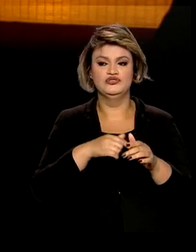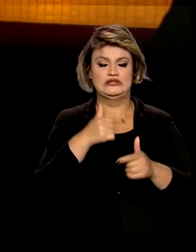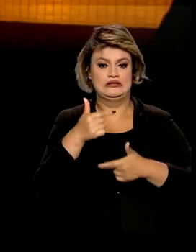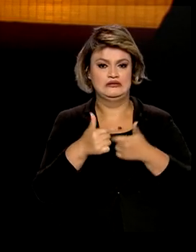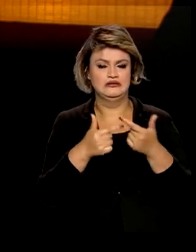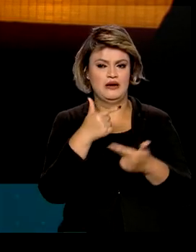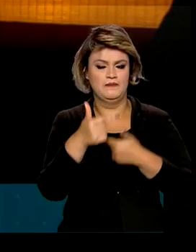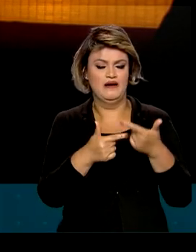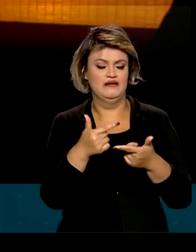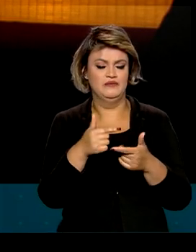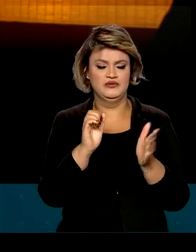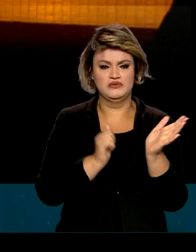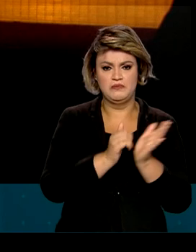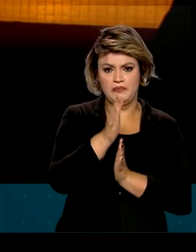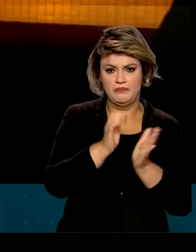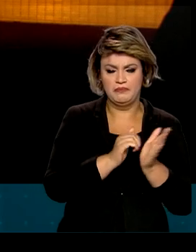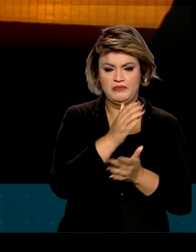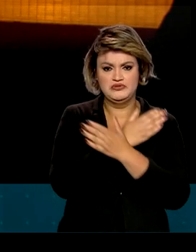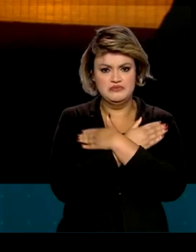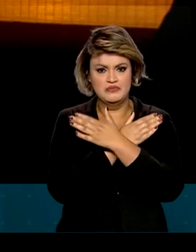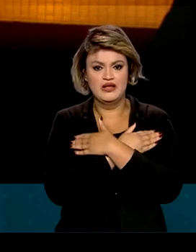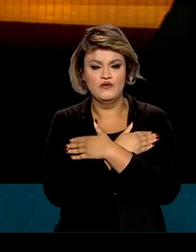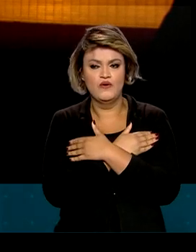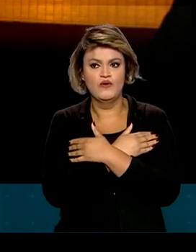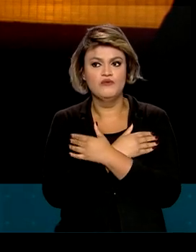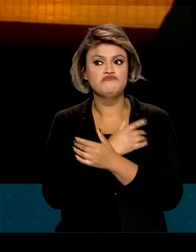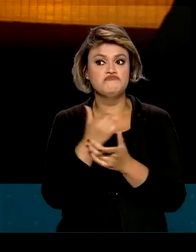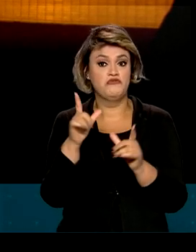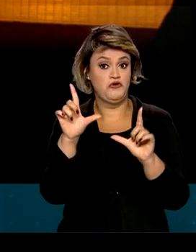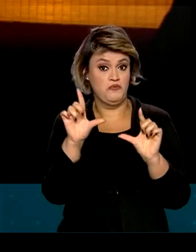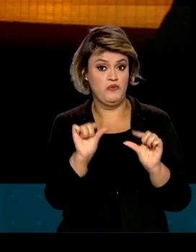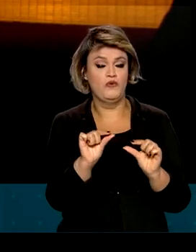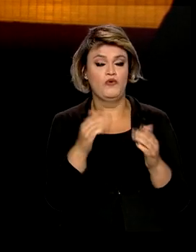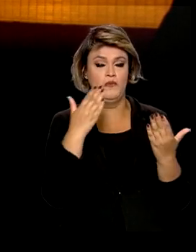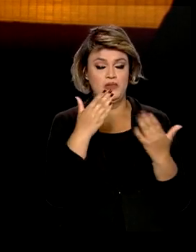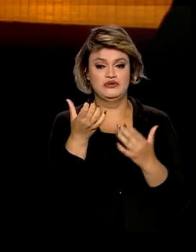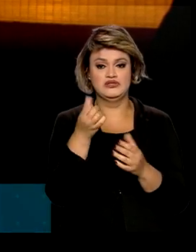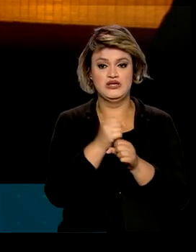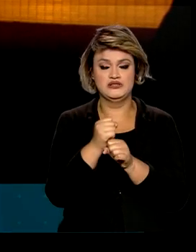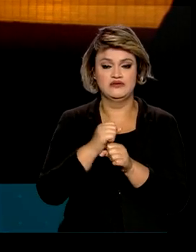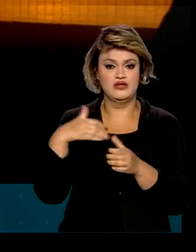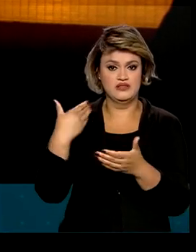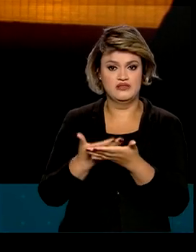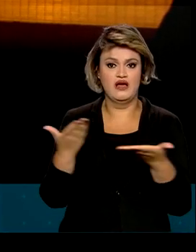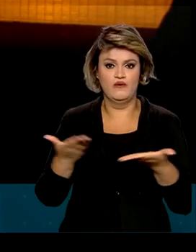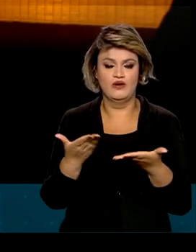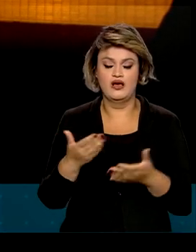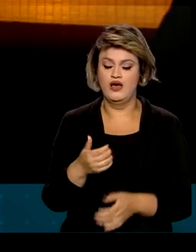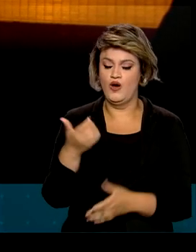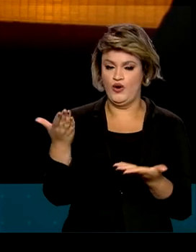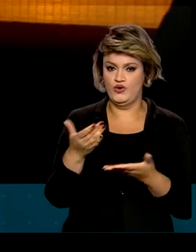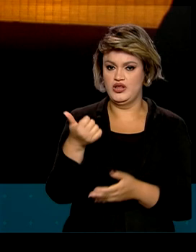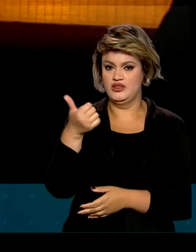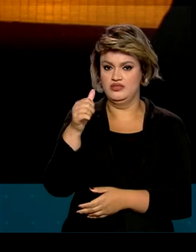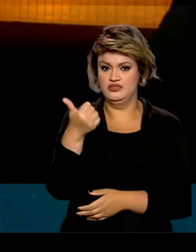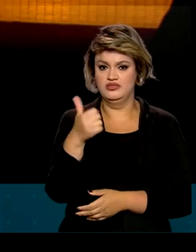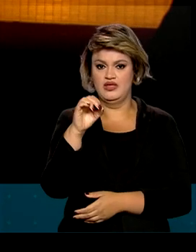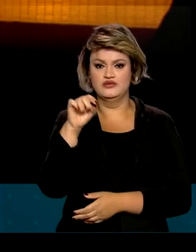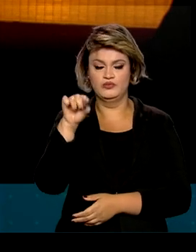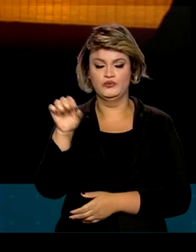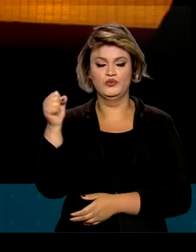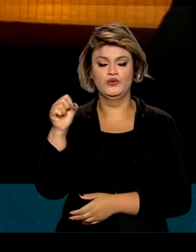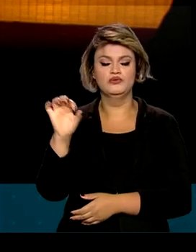trimestre deste ano registrou o menor valor dos últimos seis anos, chegando a 10,8%, o que